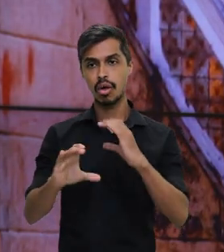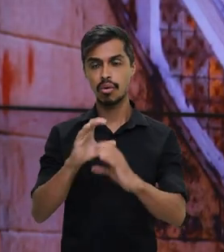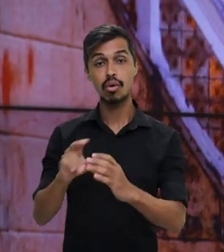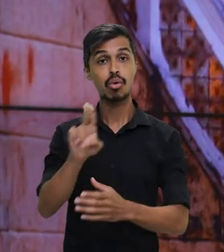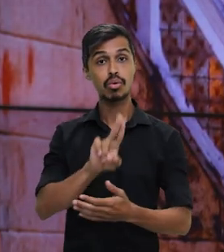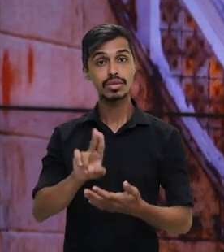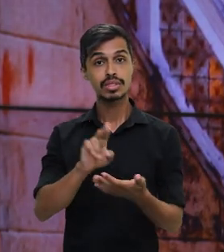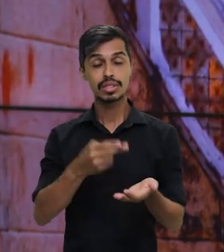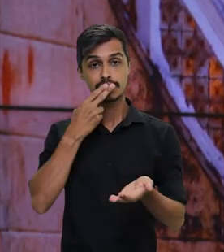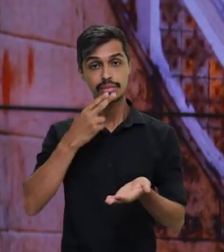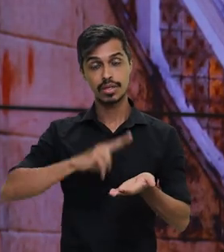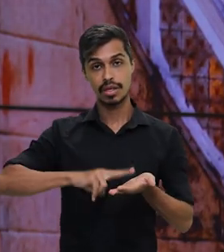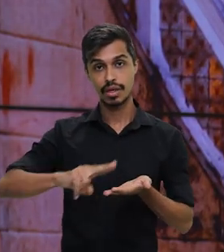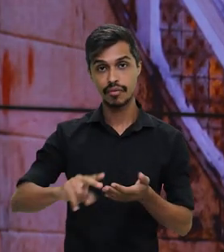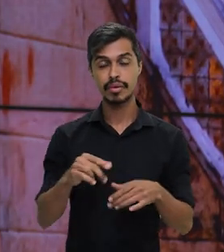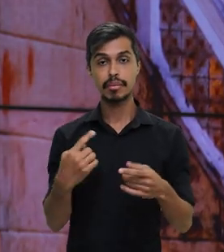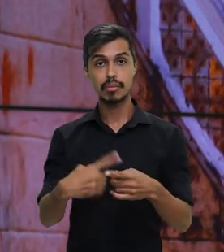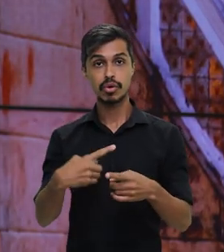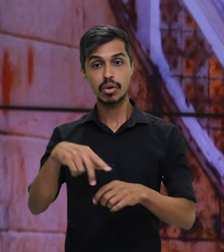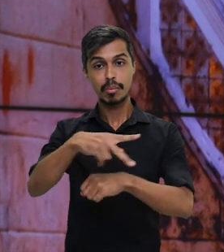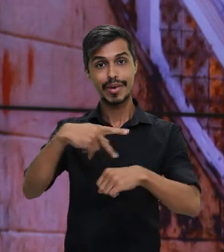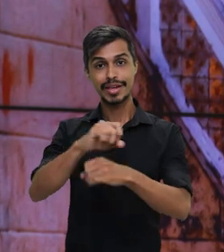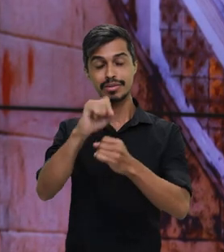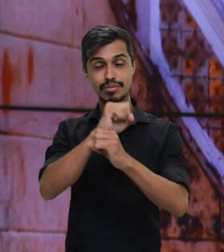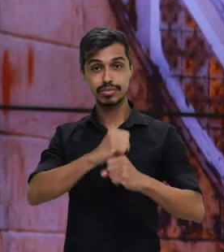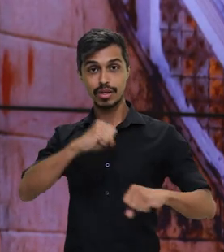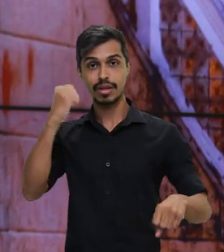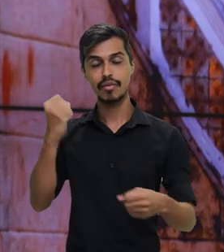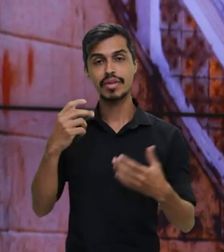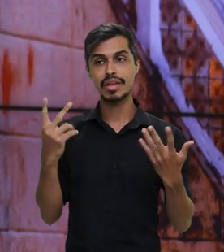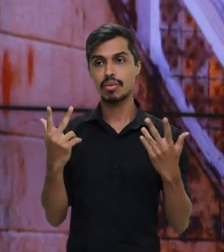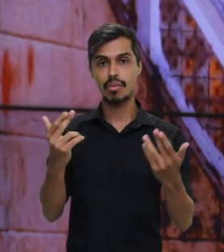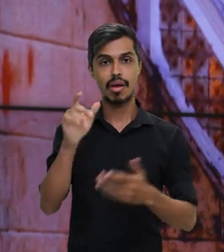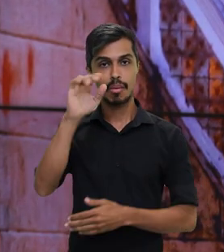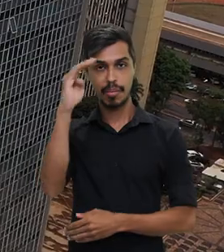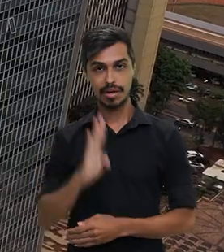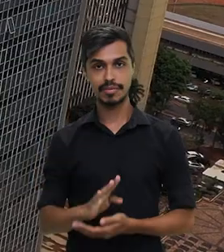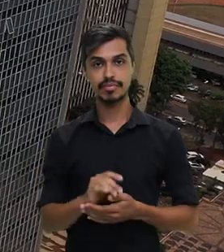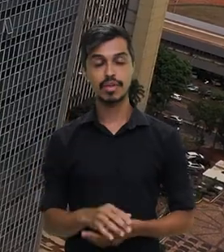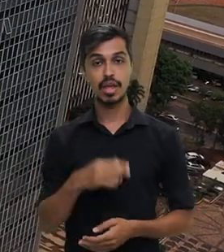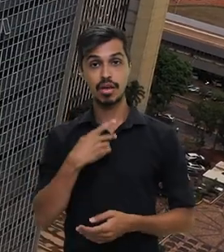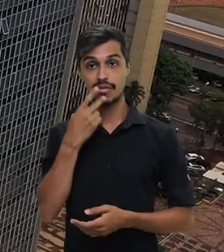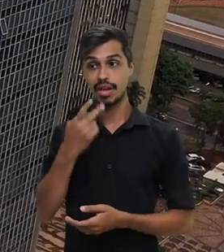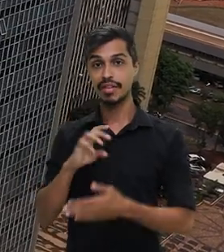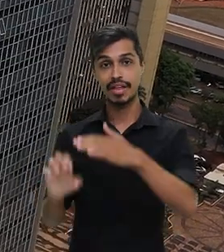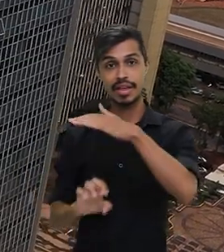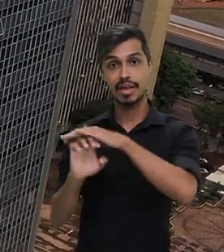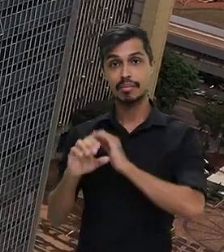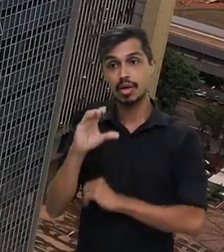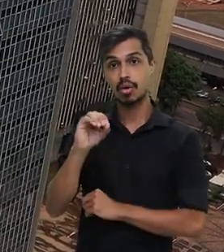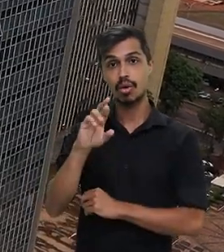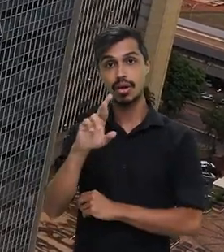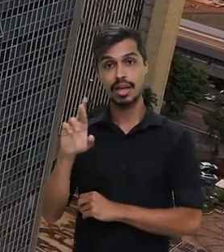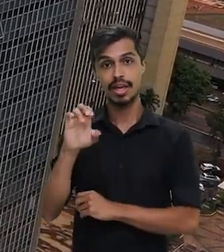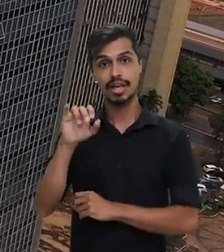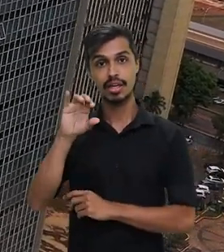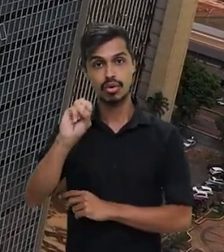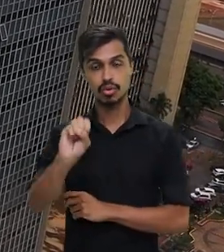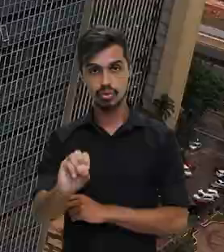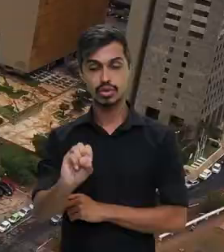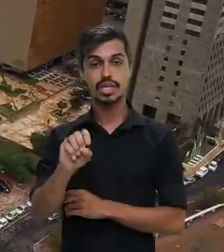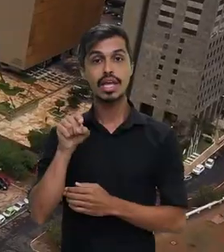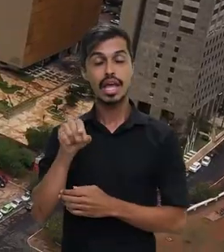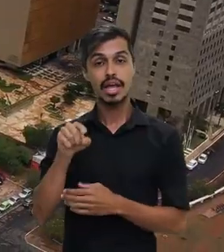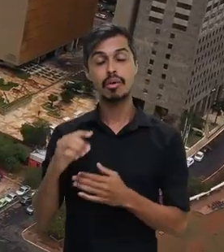comunicação postal em um país com dimensões continentais como o Brasil. Estou falando dos Correios, uma empresa pública